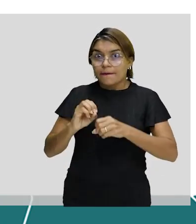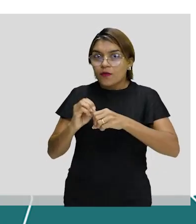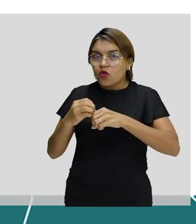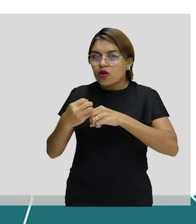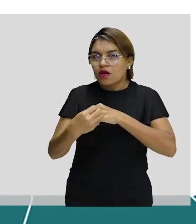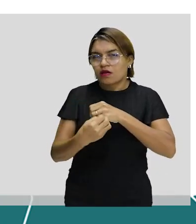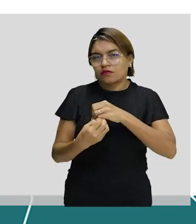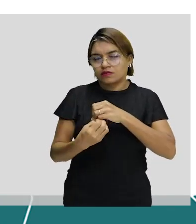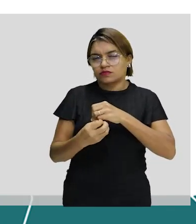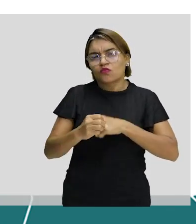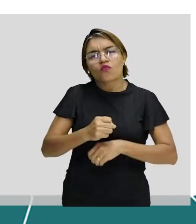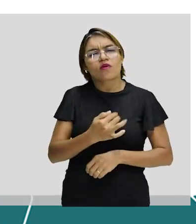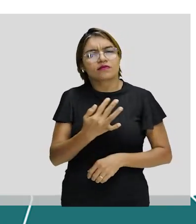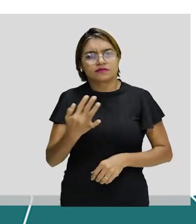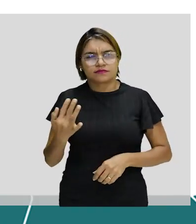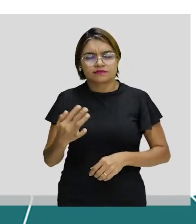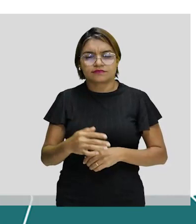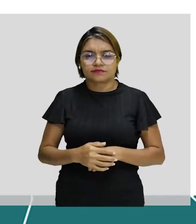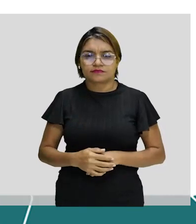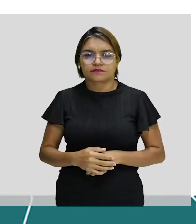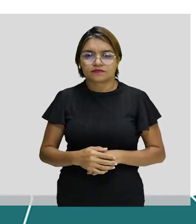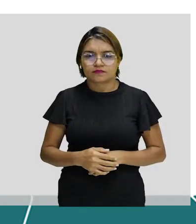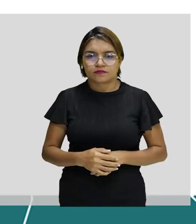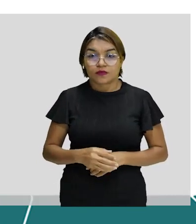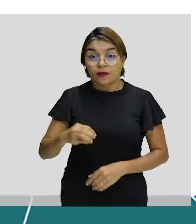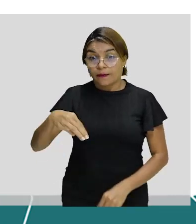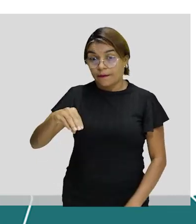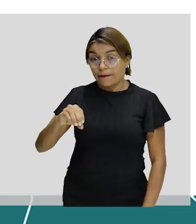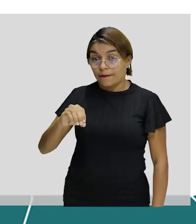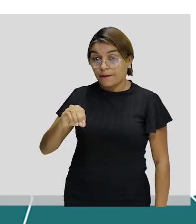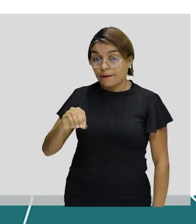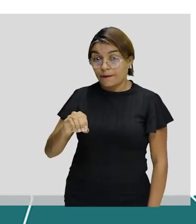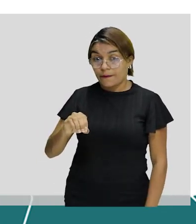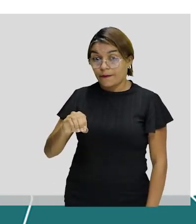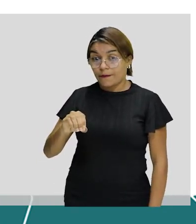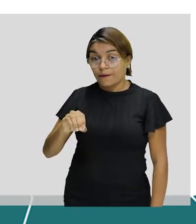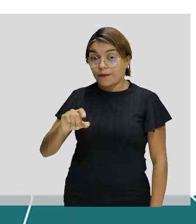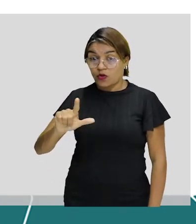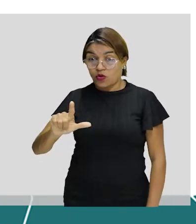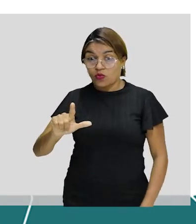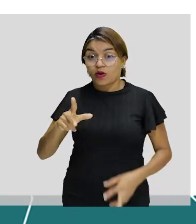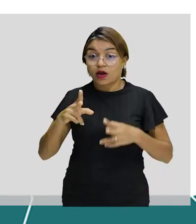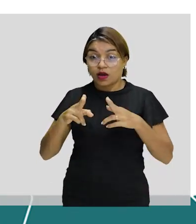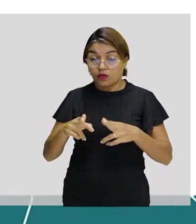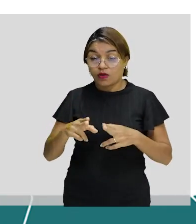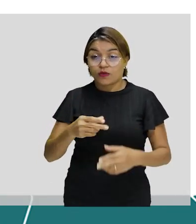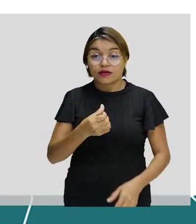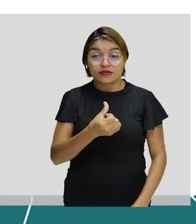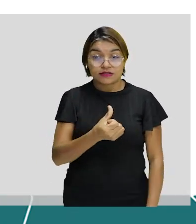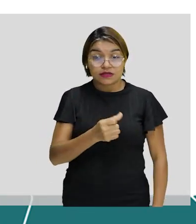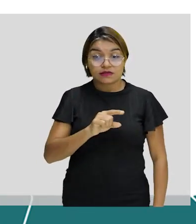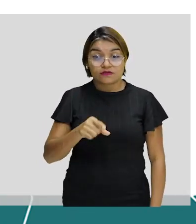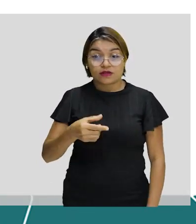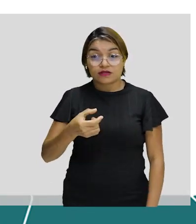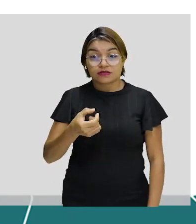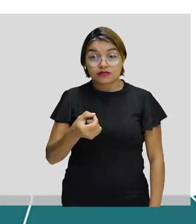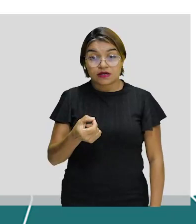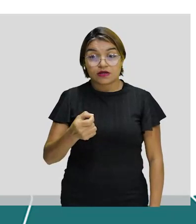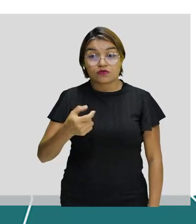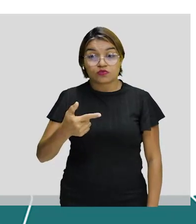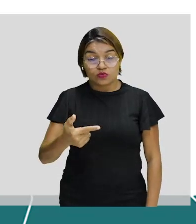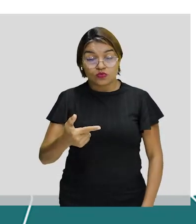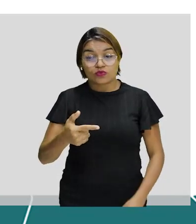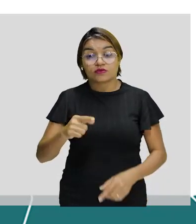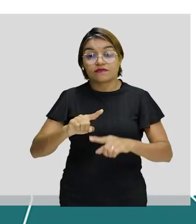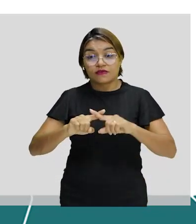quantidade, olha só, 1 mol equivale a 6,02 vezes 10²³. Olha